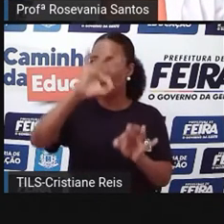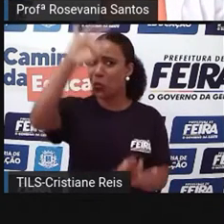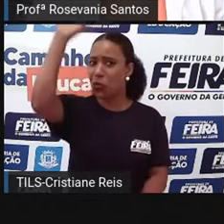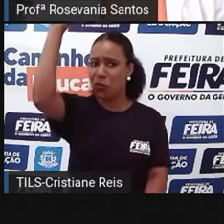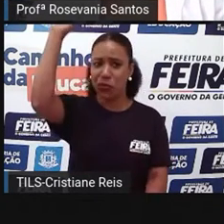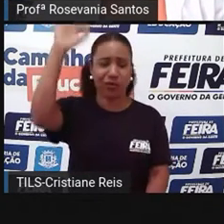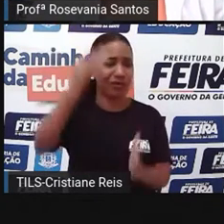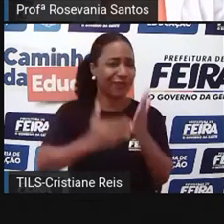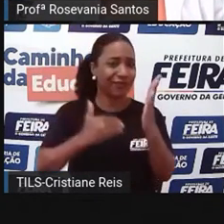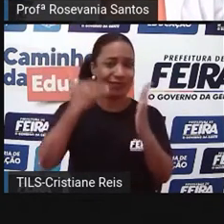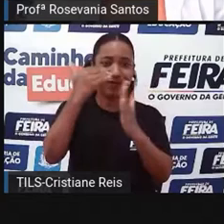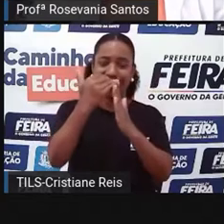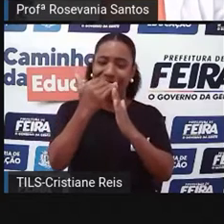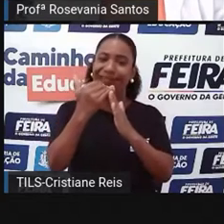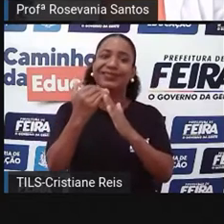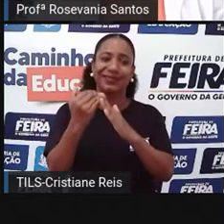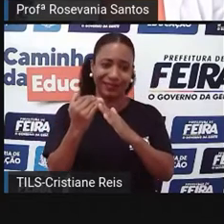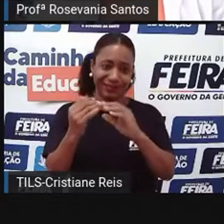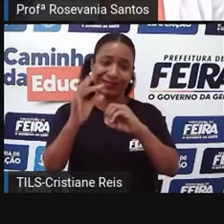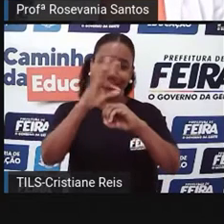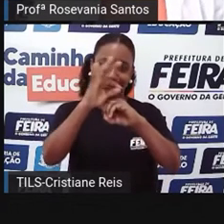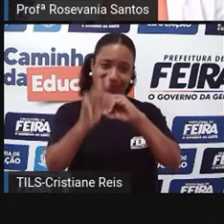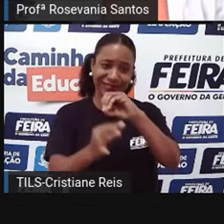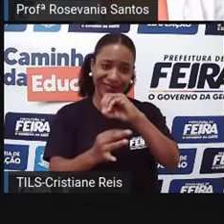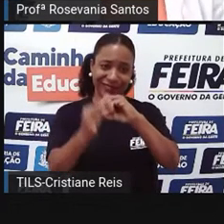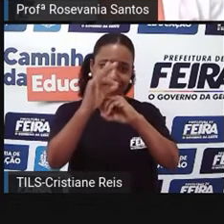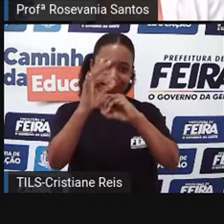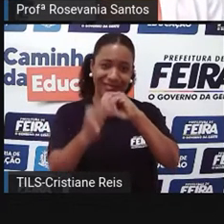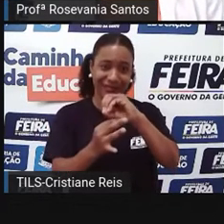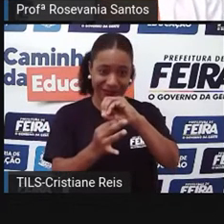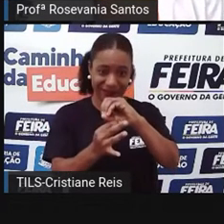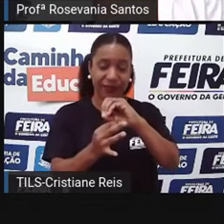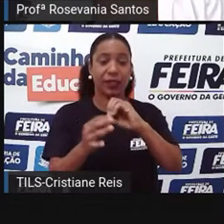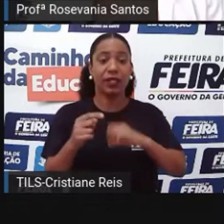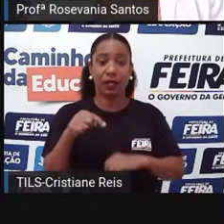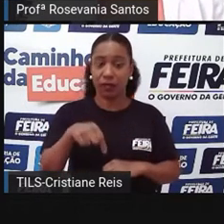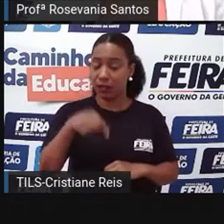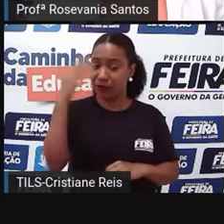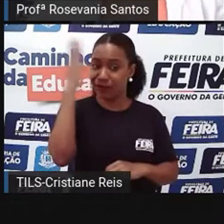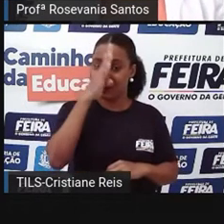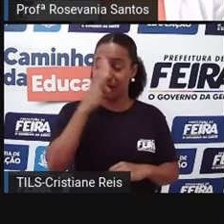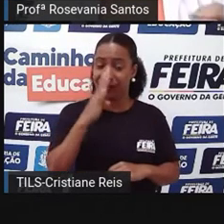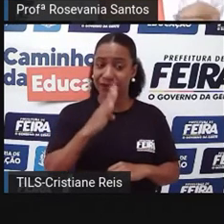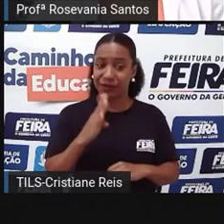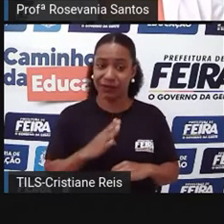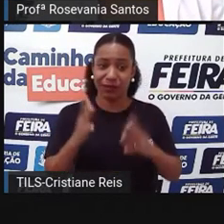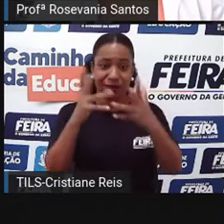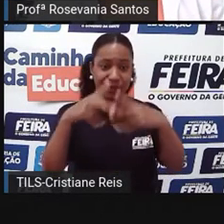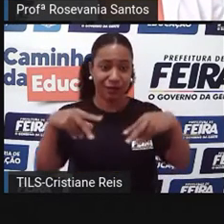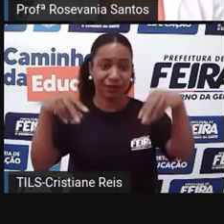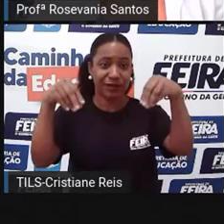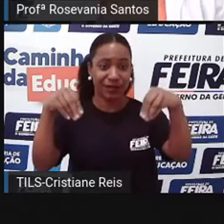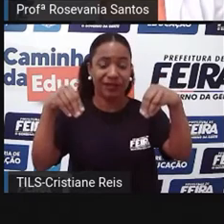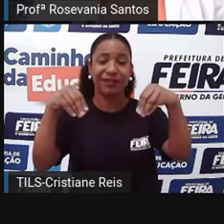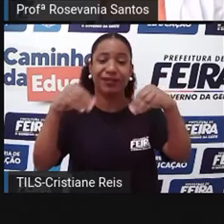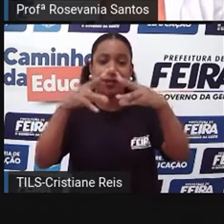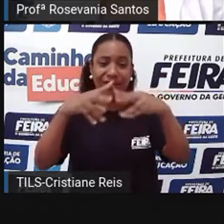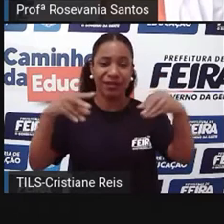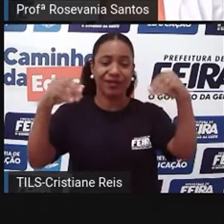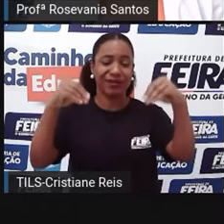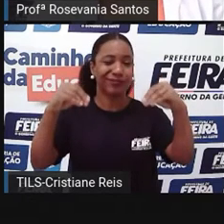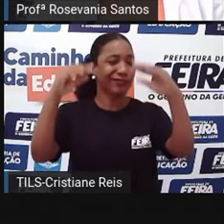aqui, nós temos terrenos baixos. O território brasileiro é formado, de modo geral, por terrenos baixos, que